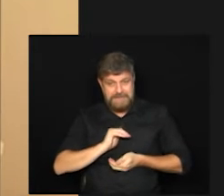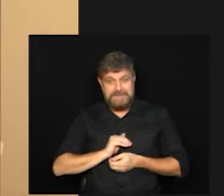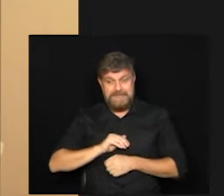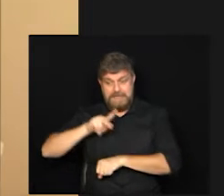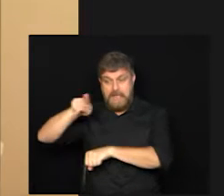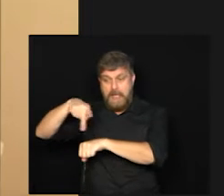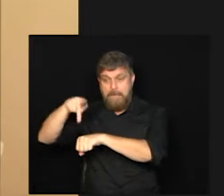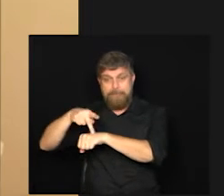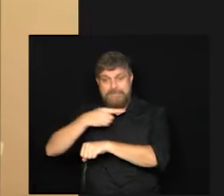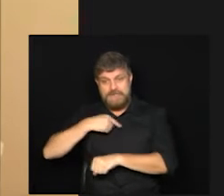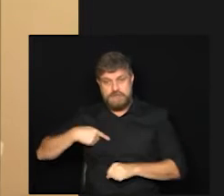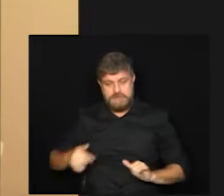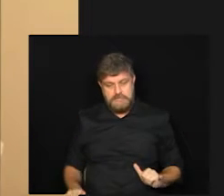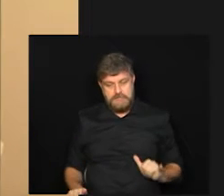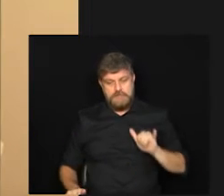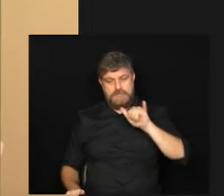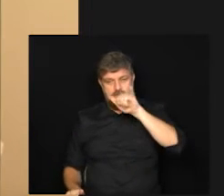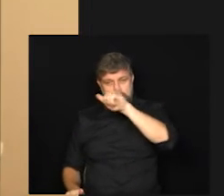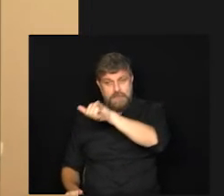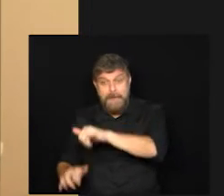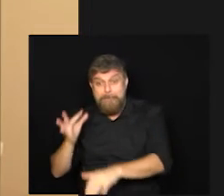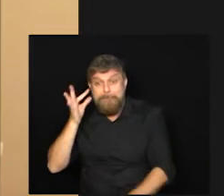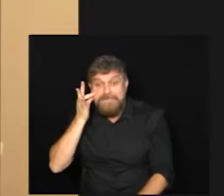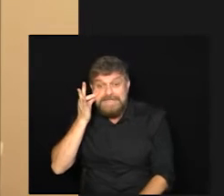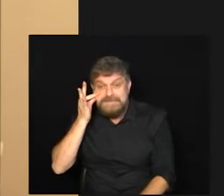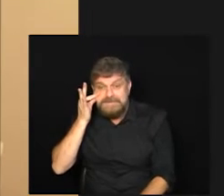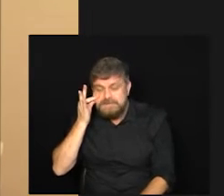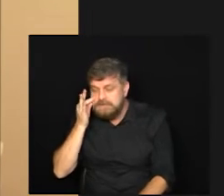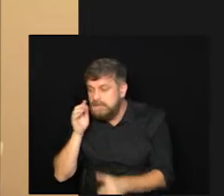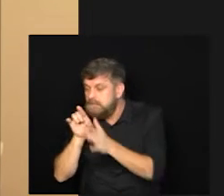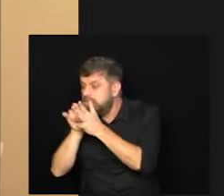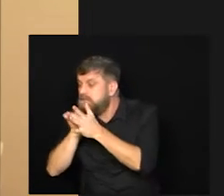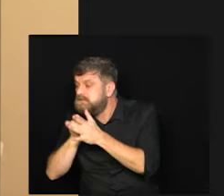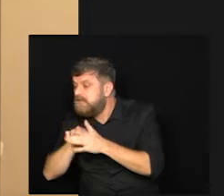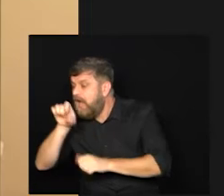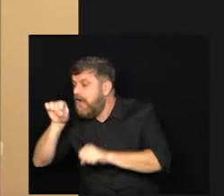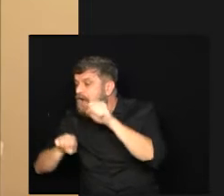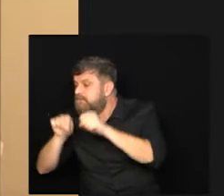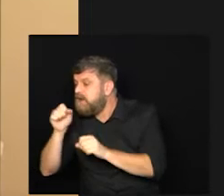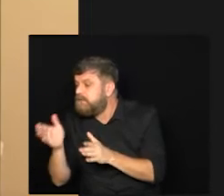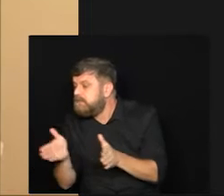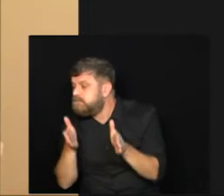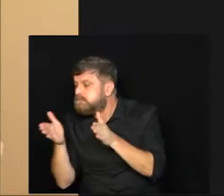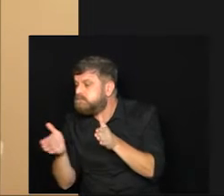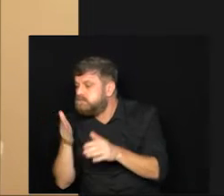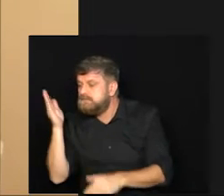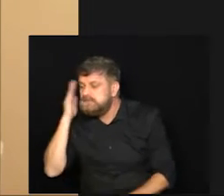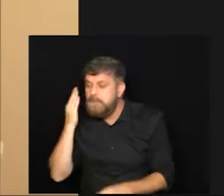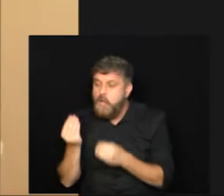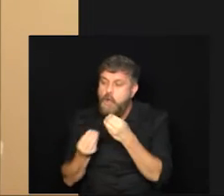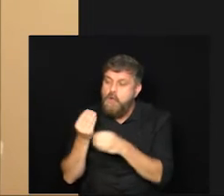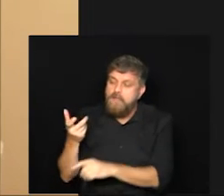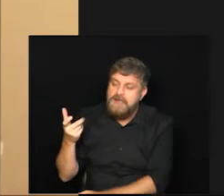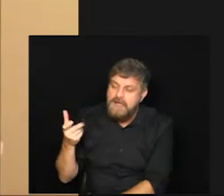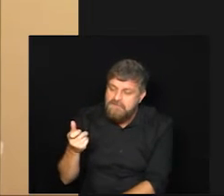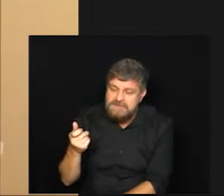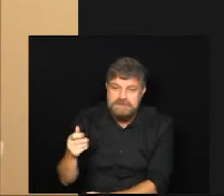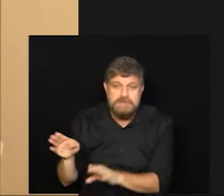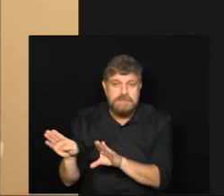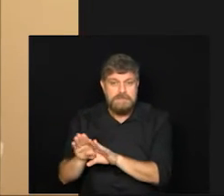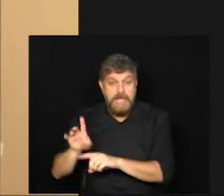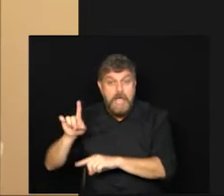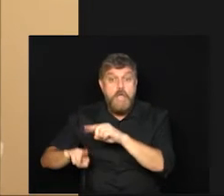visitar em Ló a fábrica tanto da vacina quanto da IFA